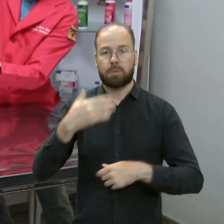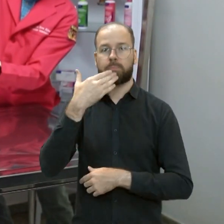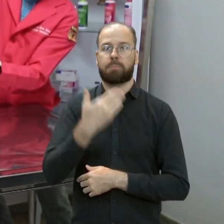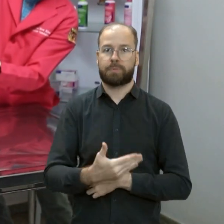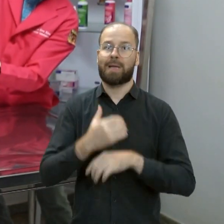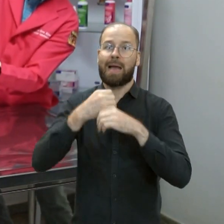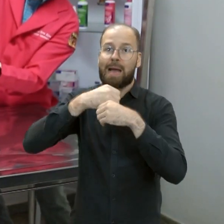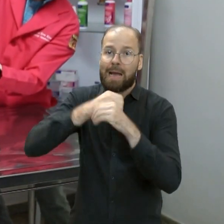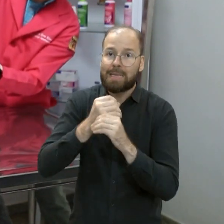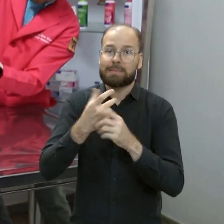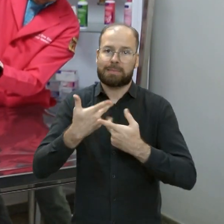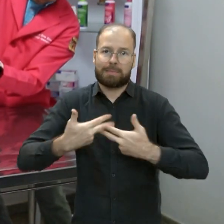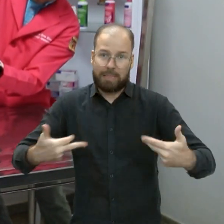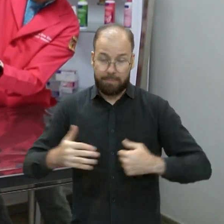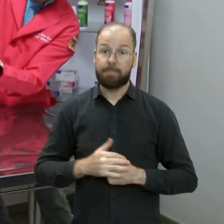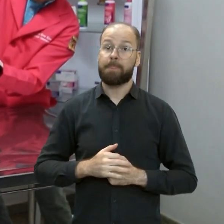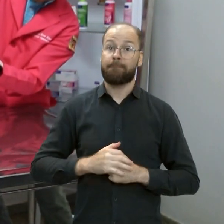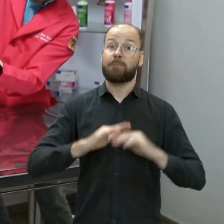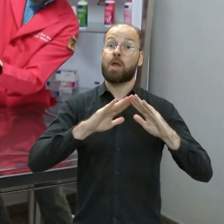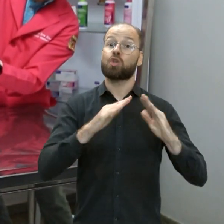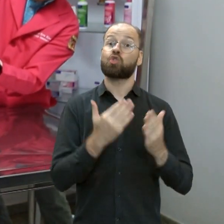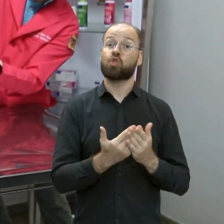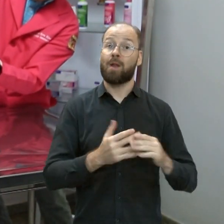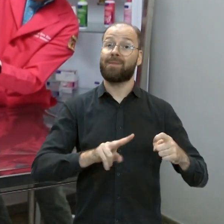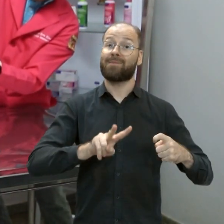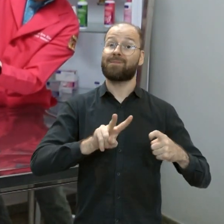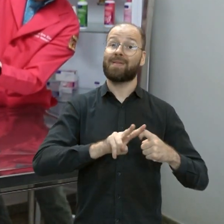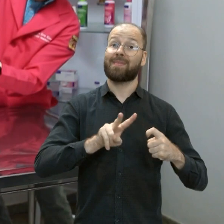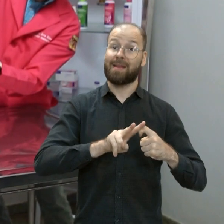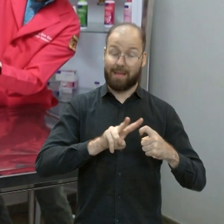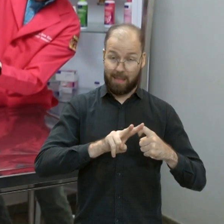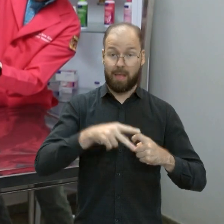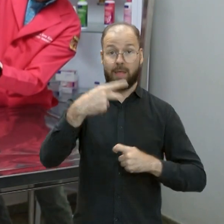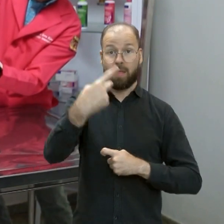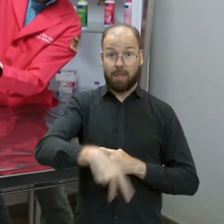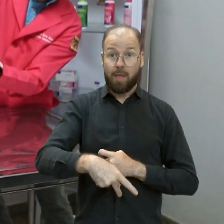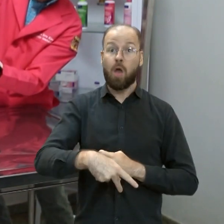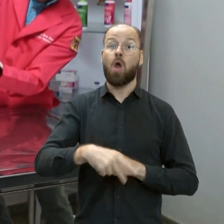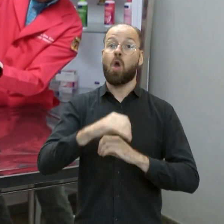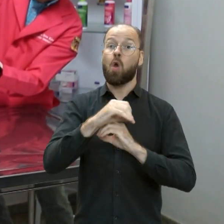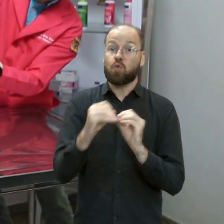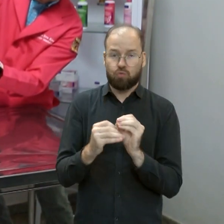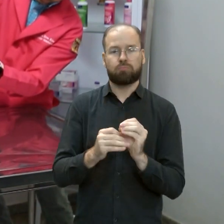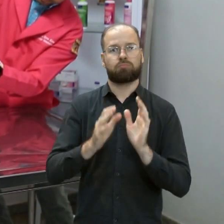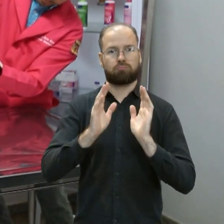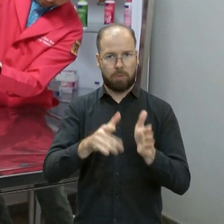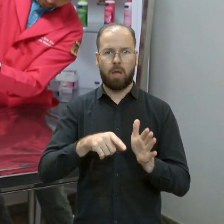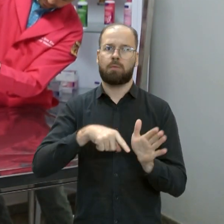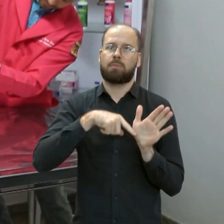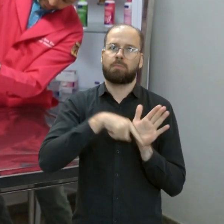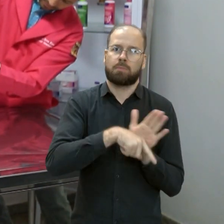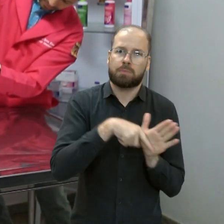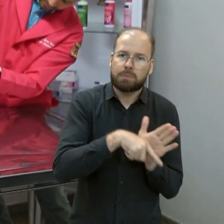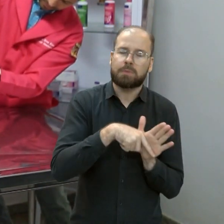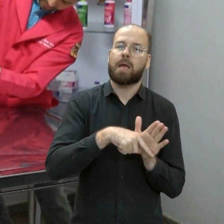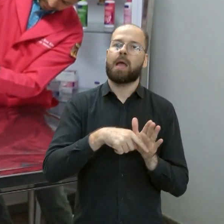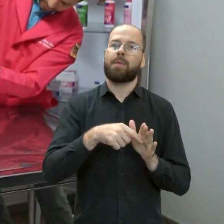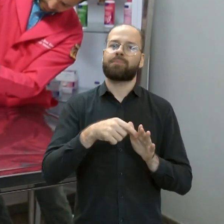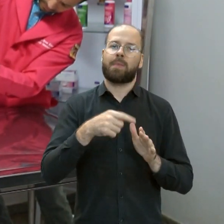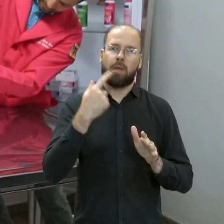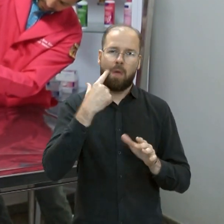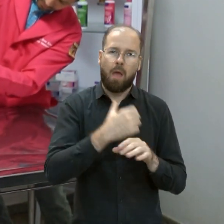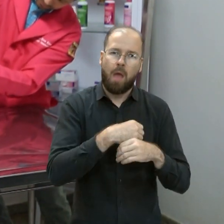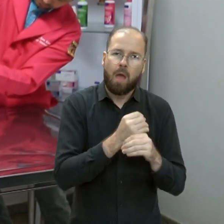especialistas da Escola de Veterinária e Isotecnia da UFG têm feito exames laboratoriais gratuitos, a partir das